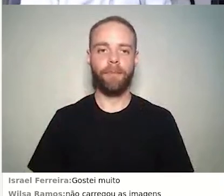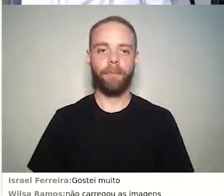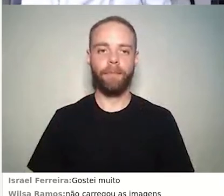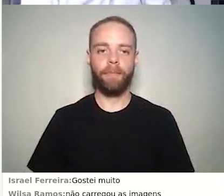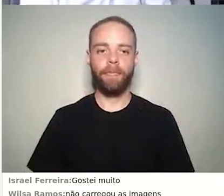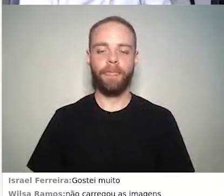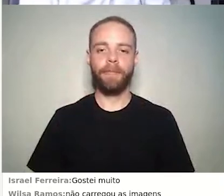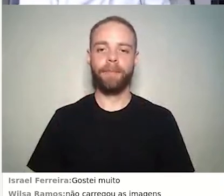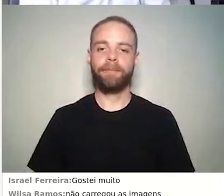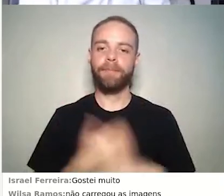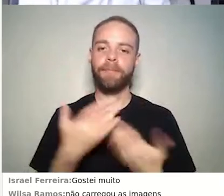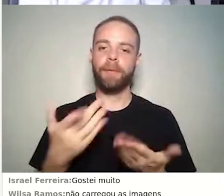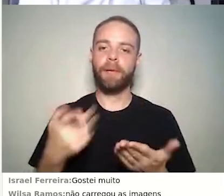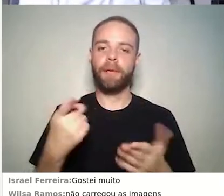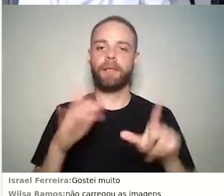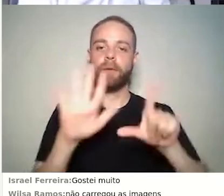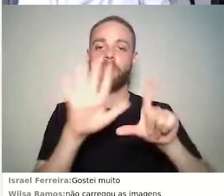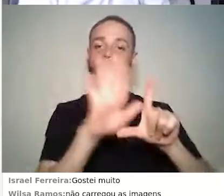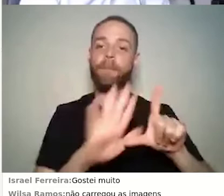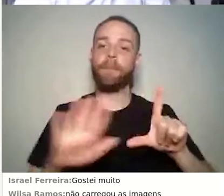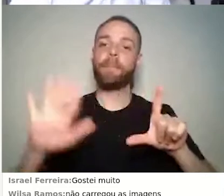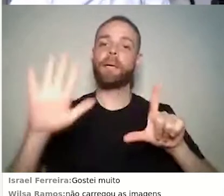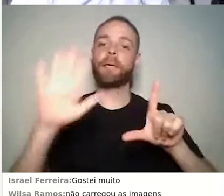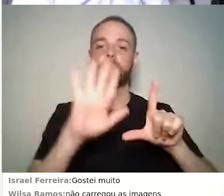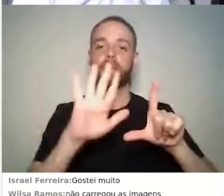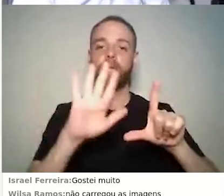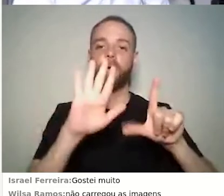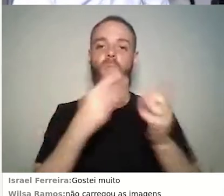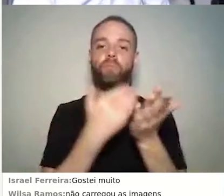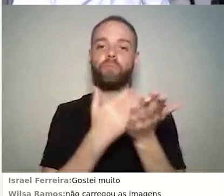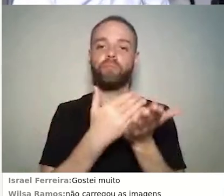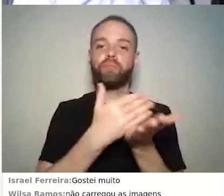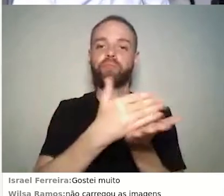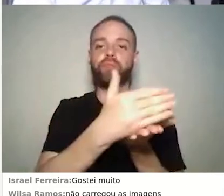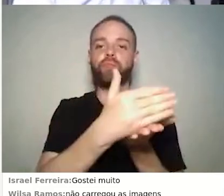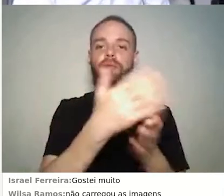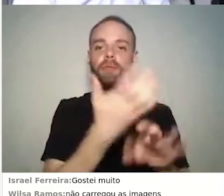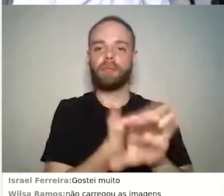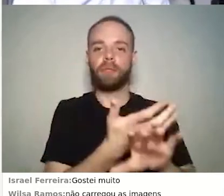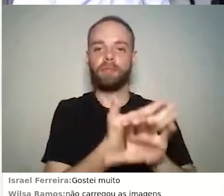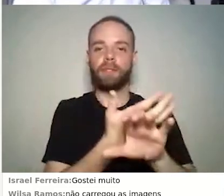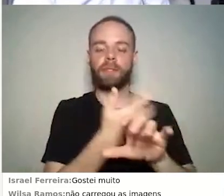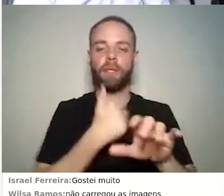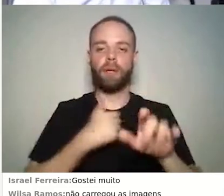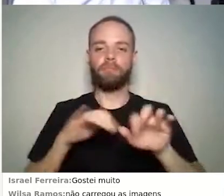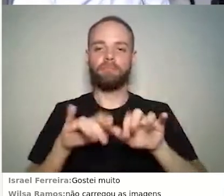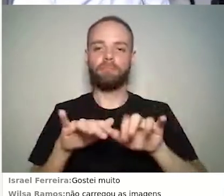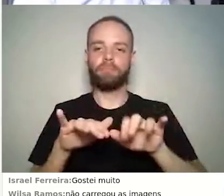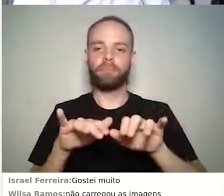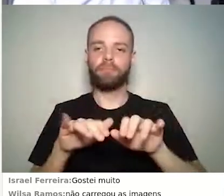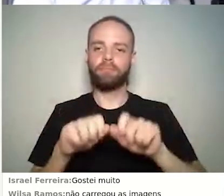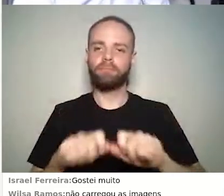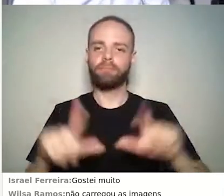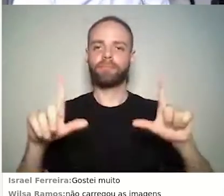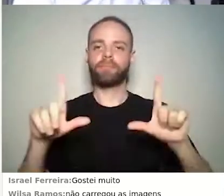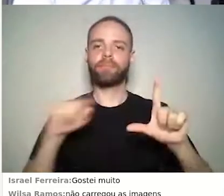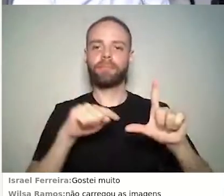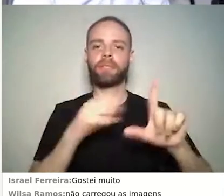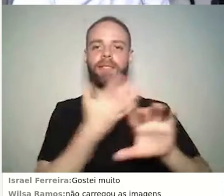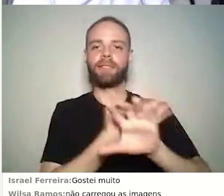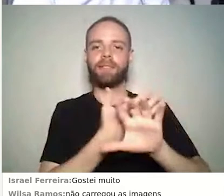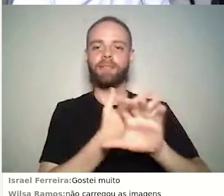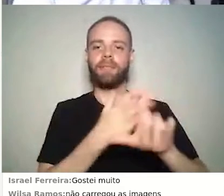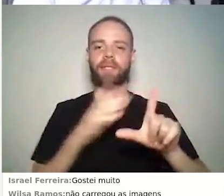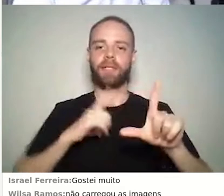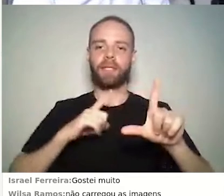Então, esse é o painel inicial da disciplina. A disciplina está organizada com toda a sua rota